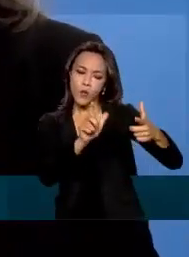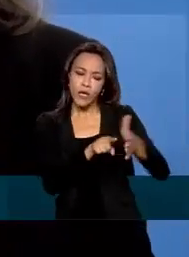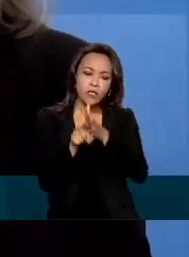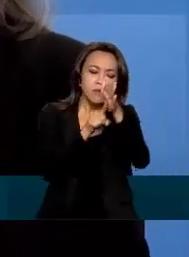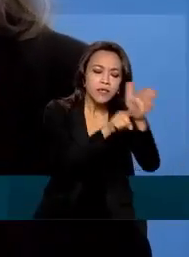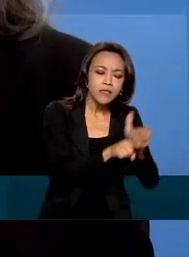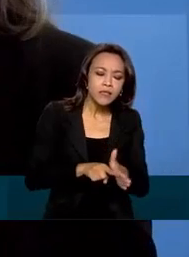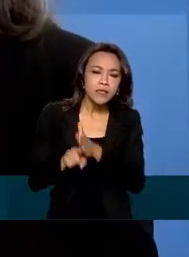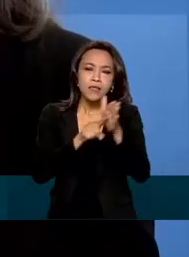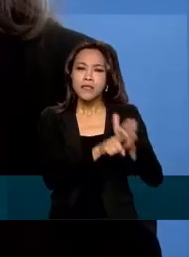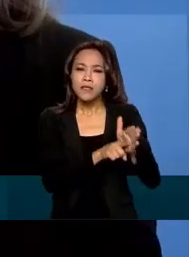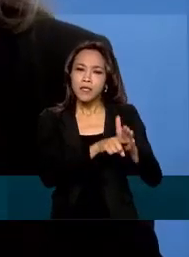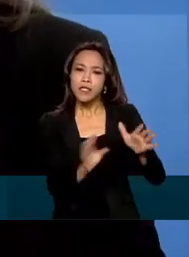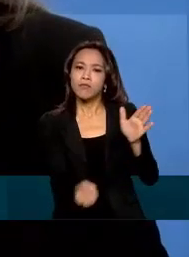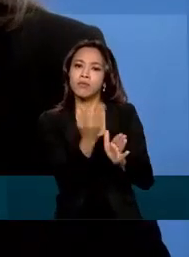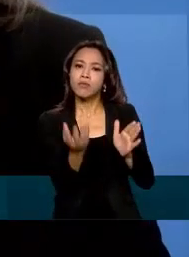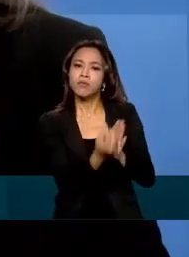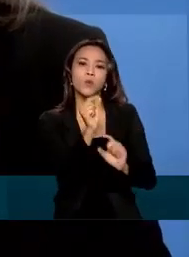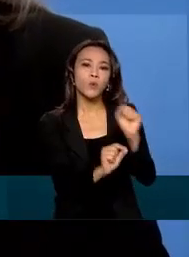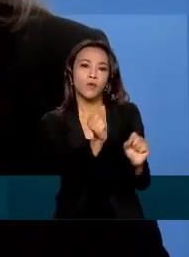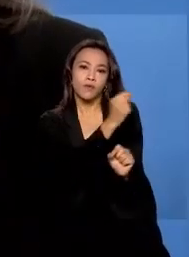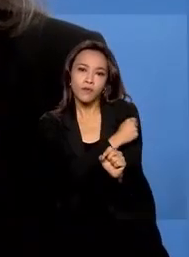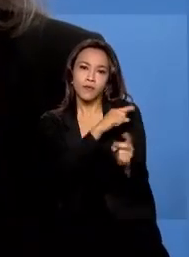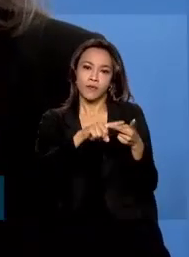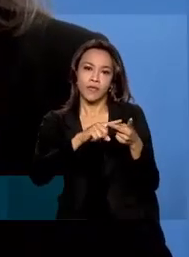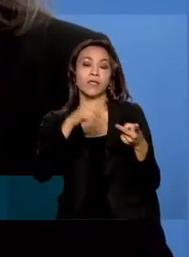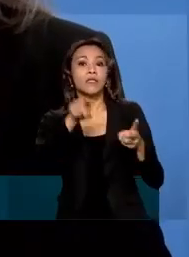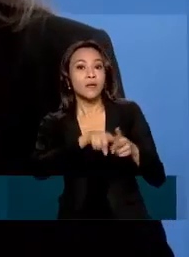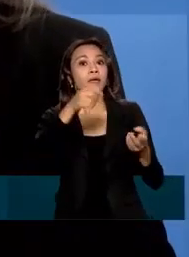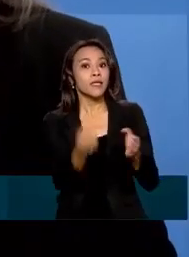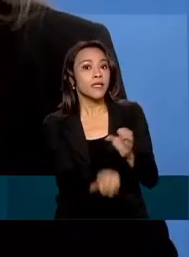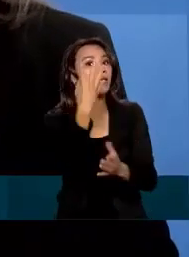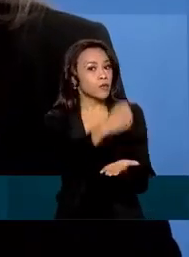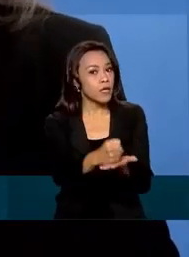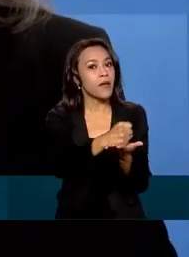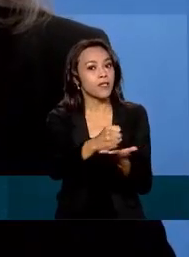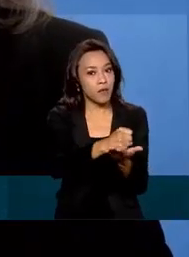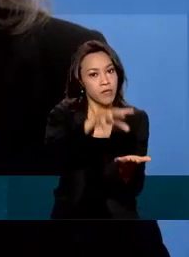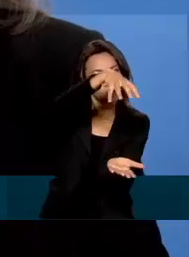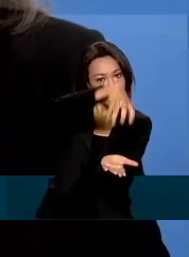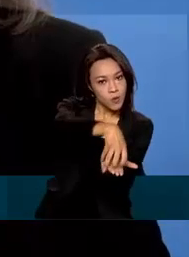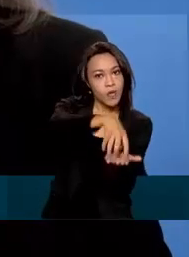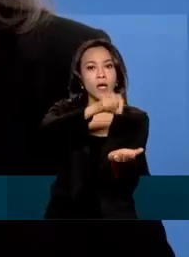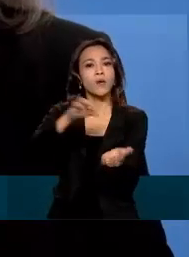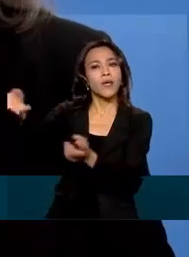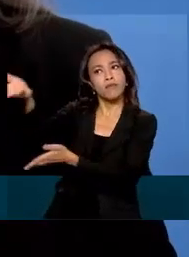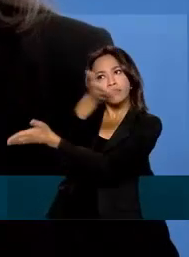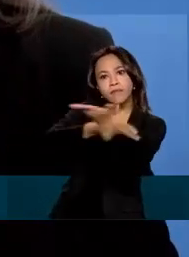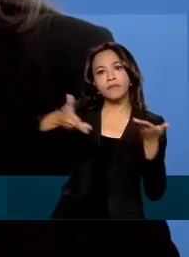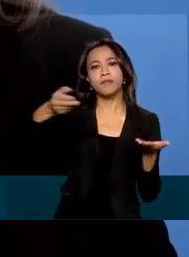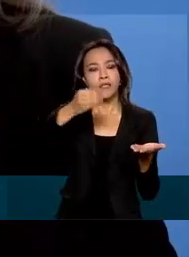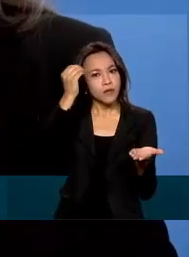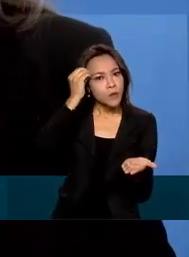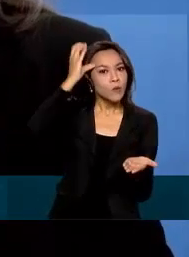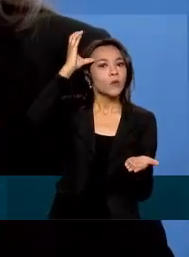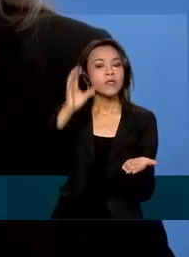e o desenvolvimento de vacinas Kits diagnósticos e de fármacos Com foco na transferência tecnológica para empresas